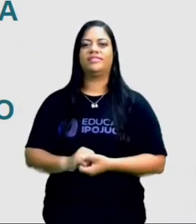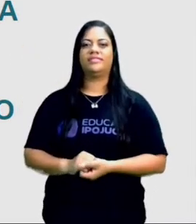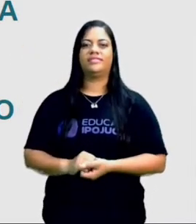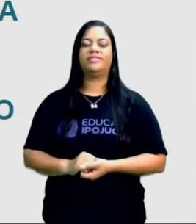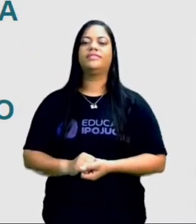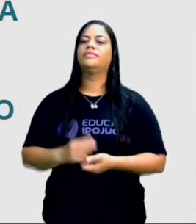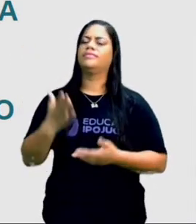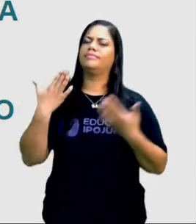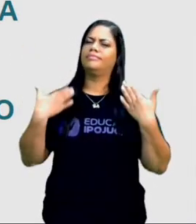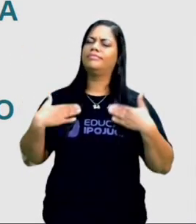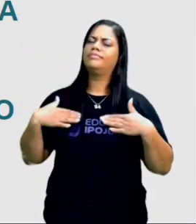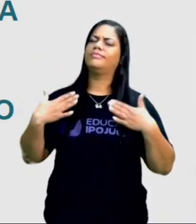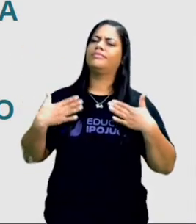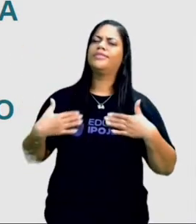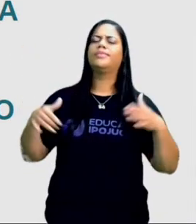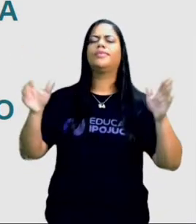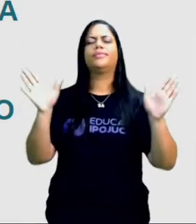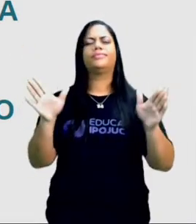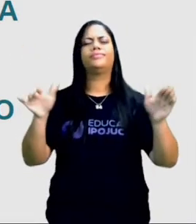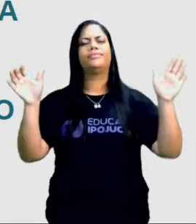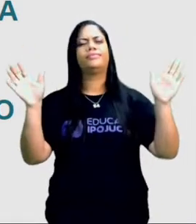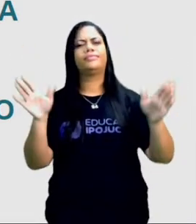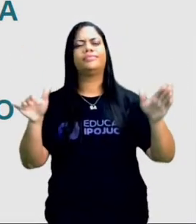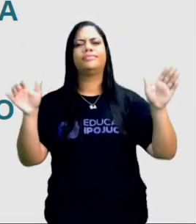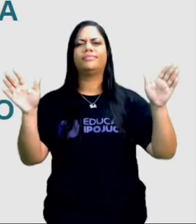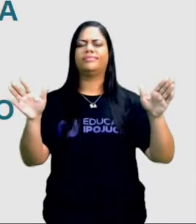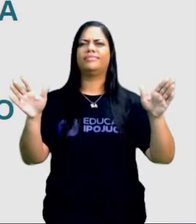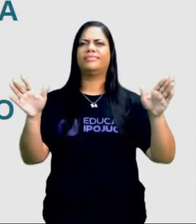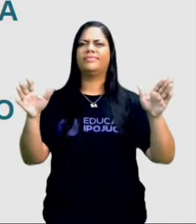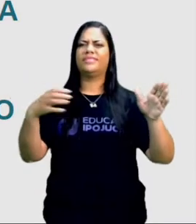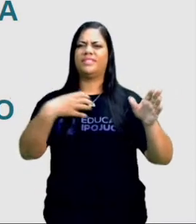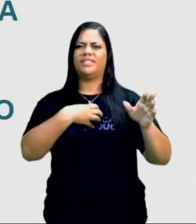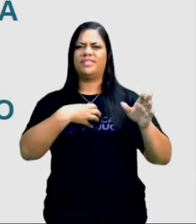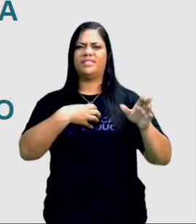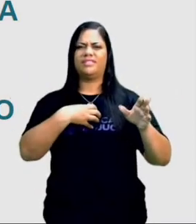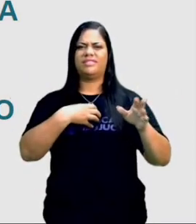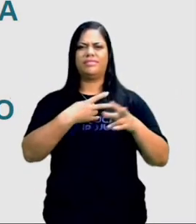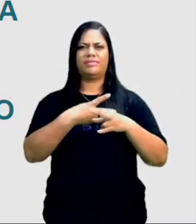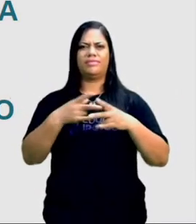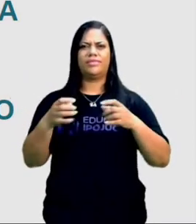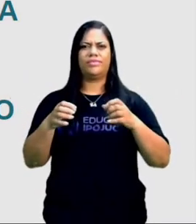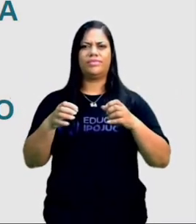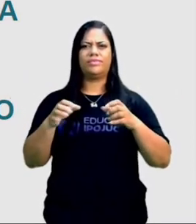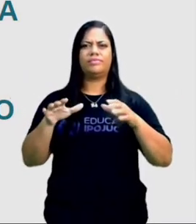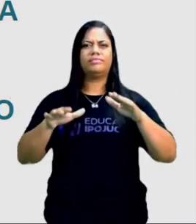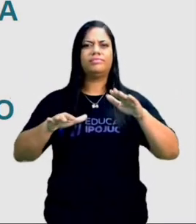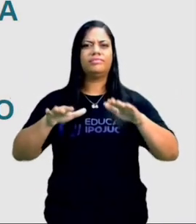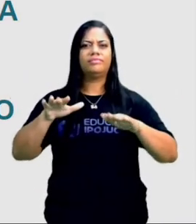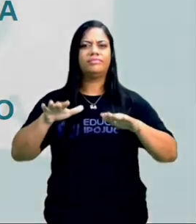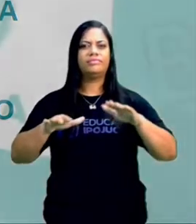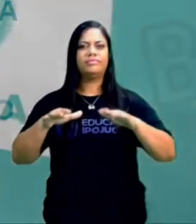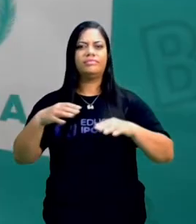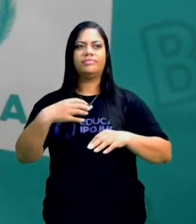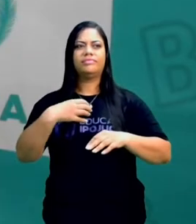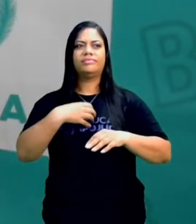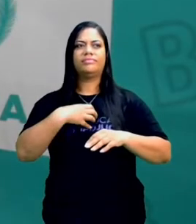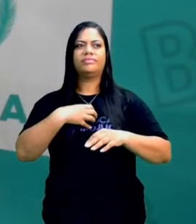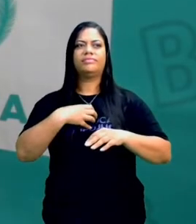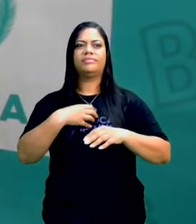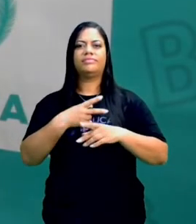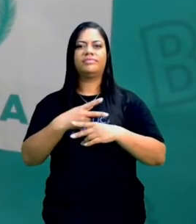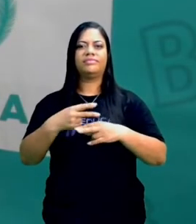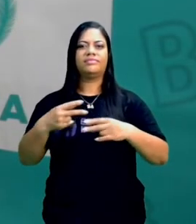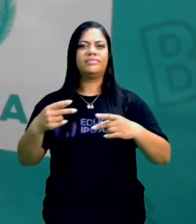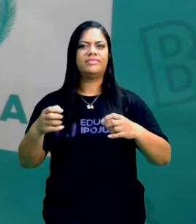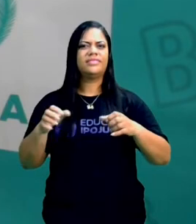Voava tranquilo, quando no meio do caminho sentiu algo se mexer. Então, ele sentiu algo se